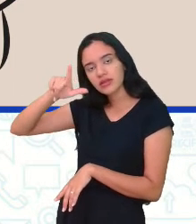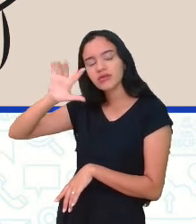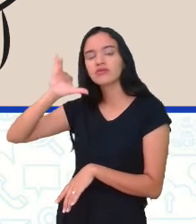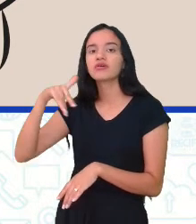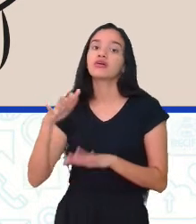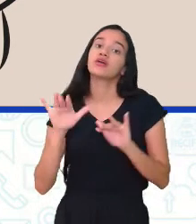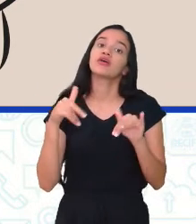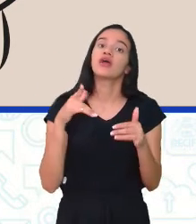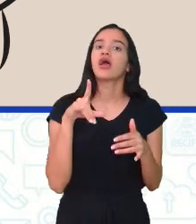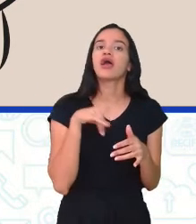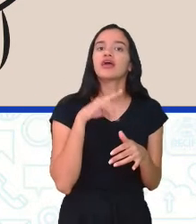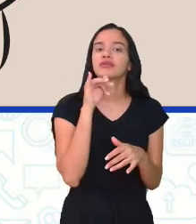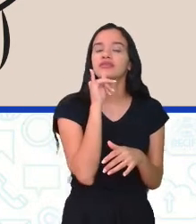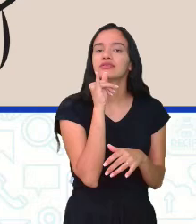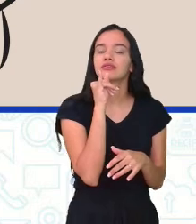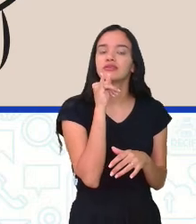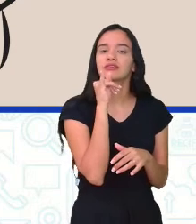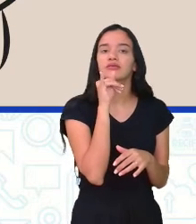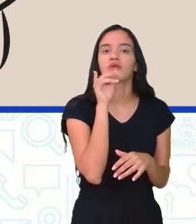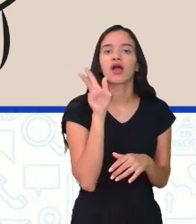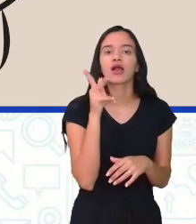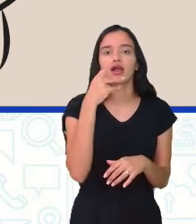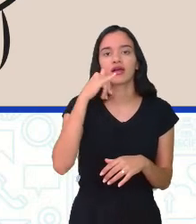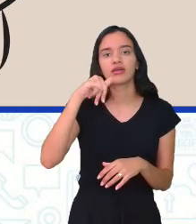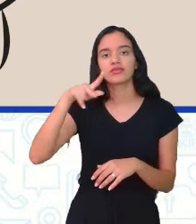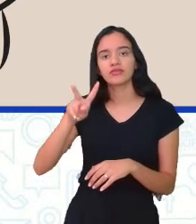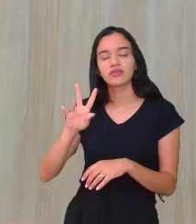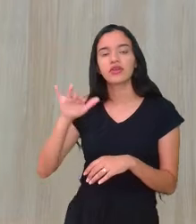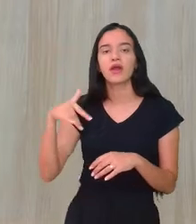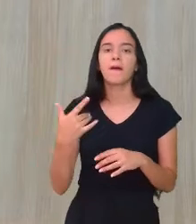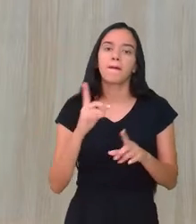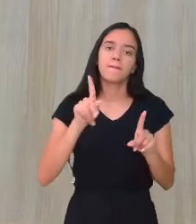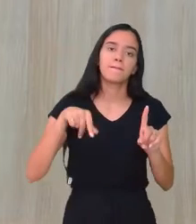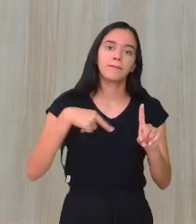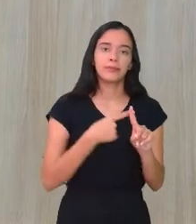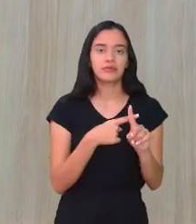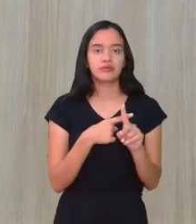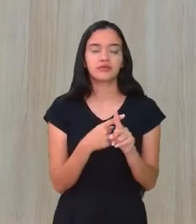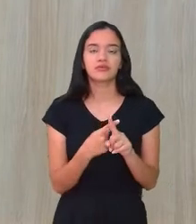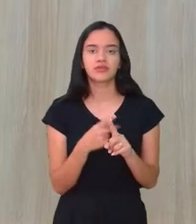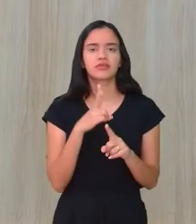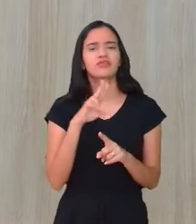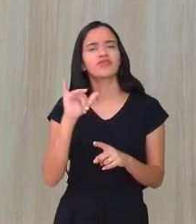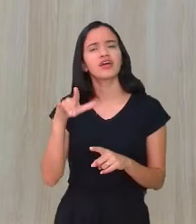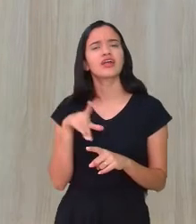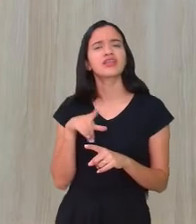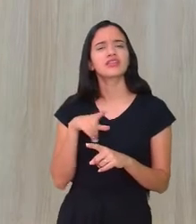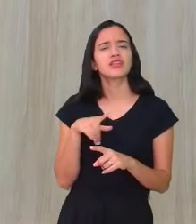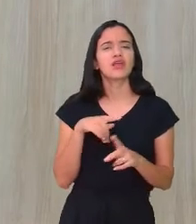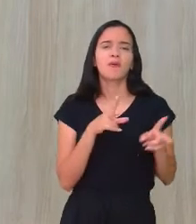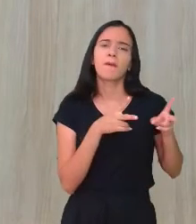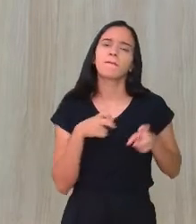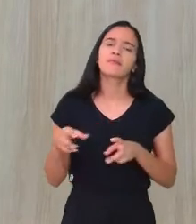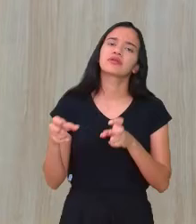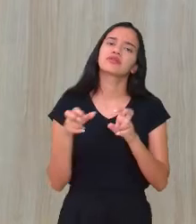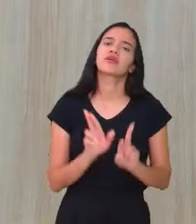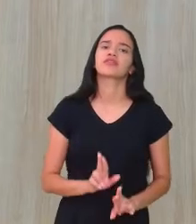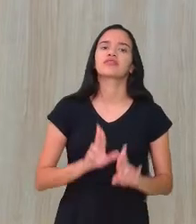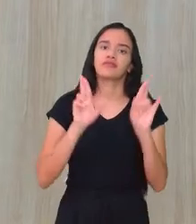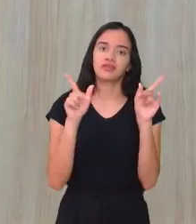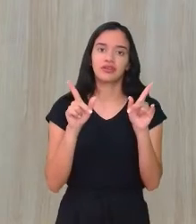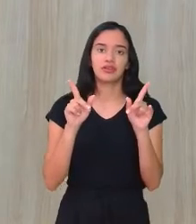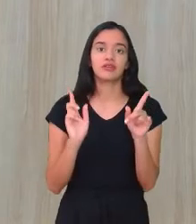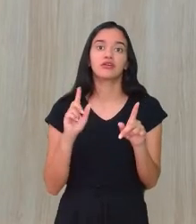caso ela seja HIV positiva então se ela é positiva ela já vai ter um olhar diferenciado pelo médico